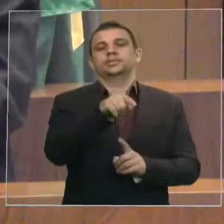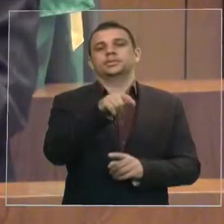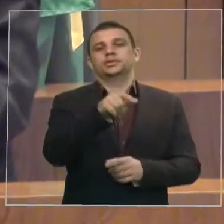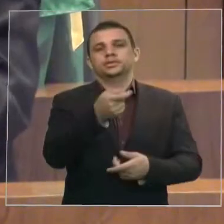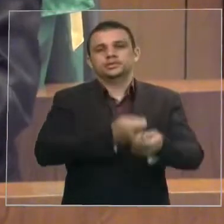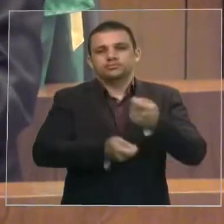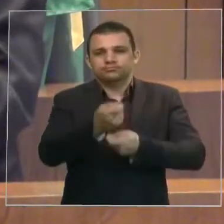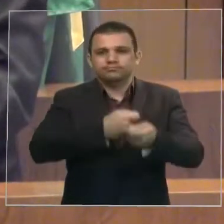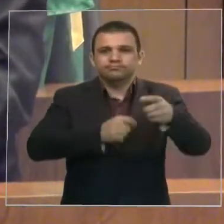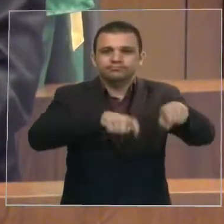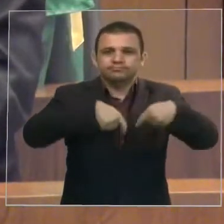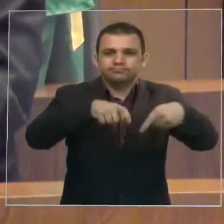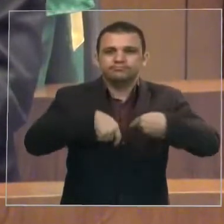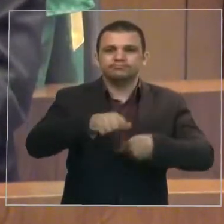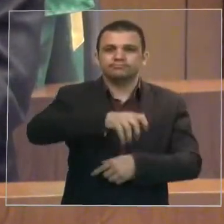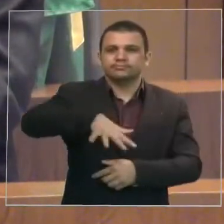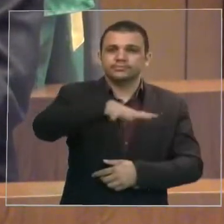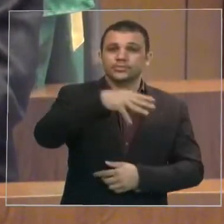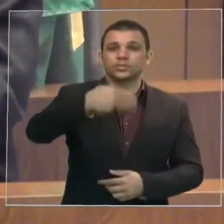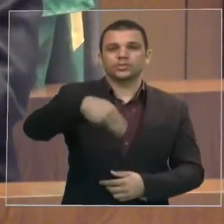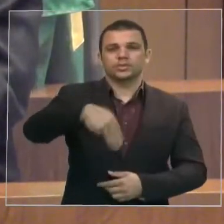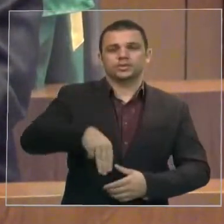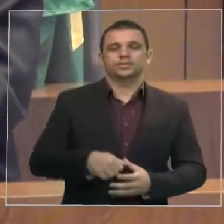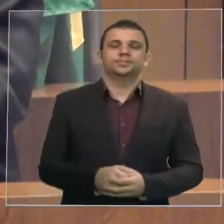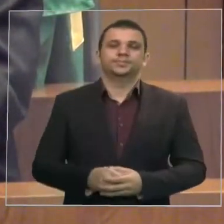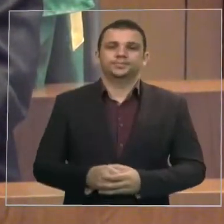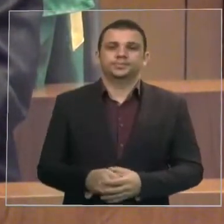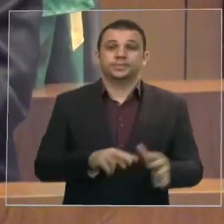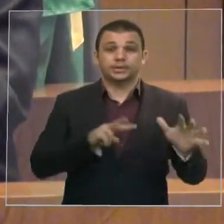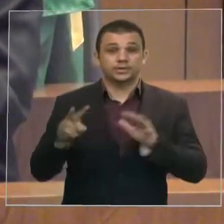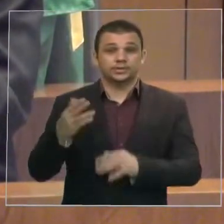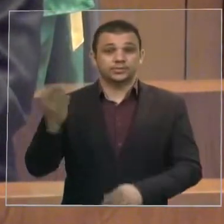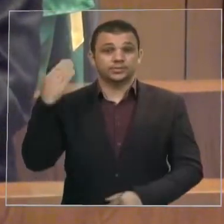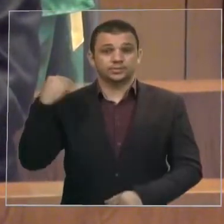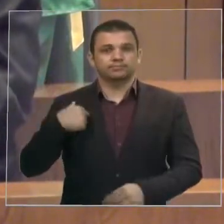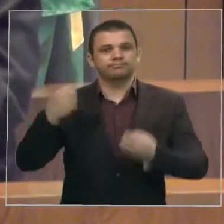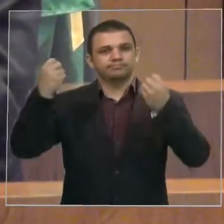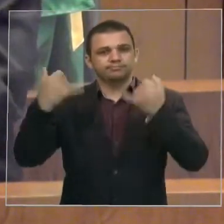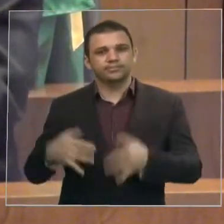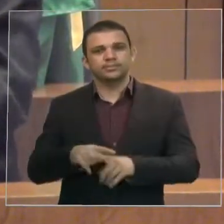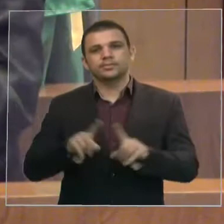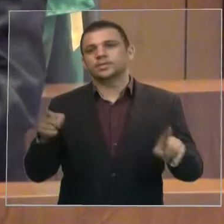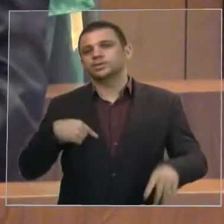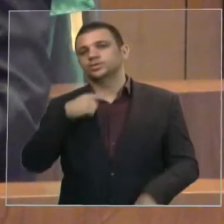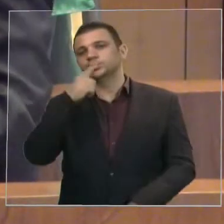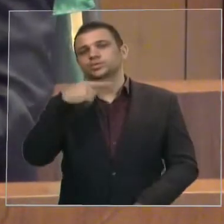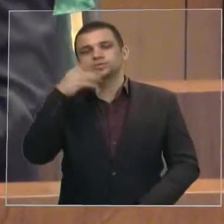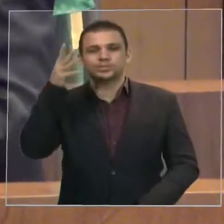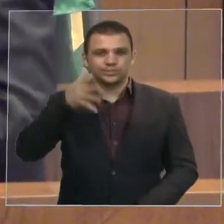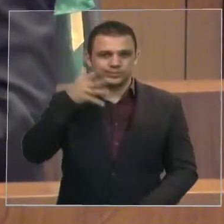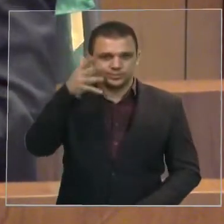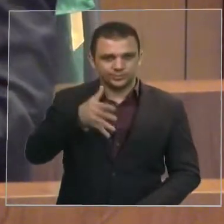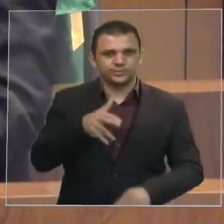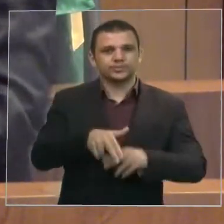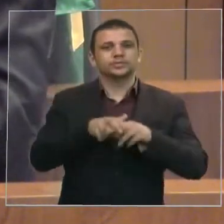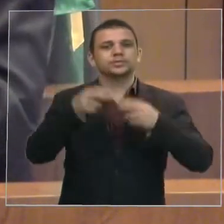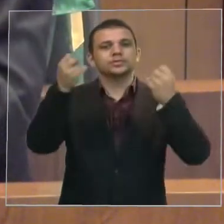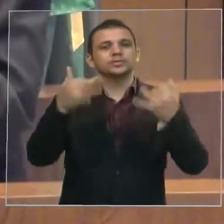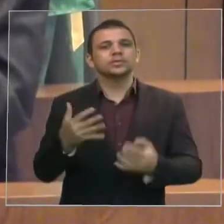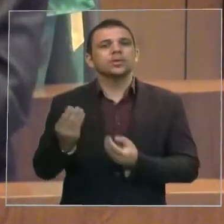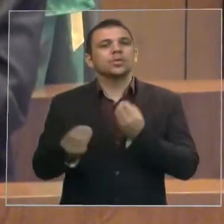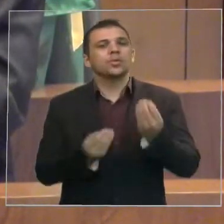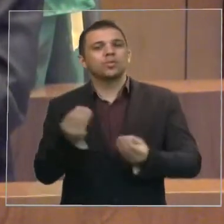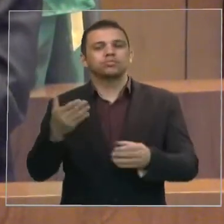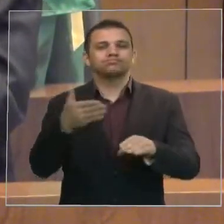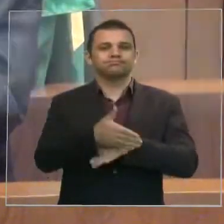referência na semana passada, e não houve possibilidade de fazer esse pronunciamento, destacando, inclusive, a nossa participação